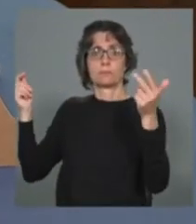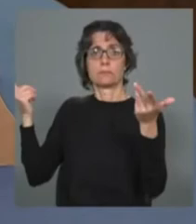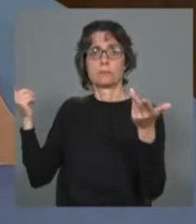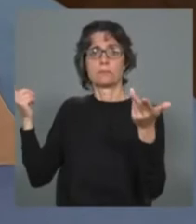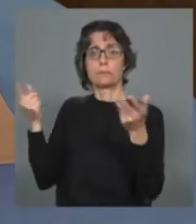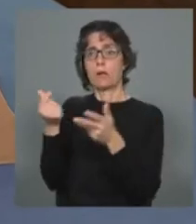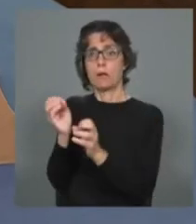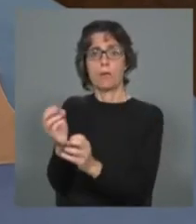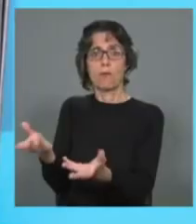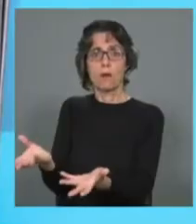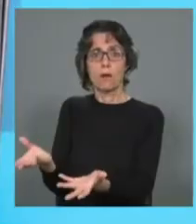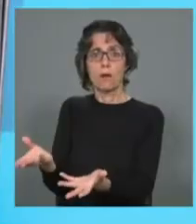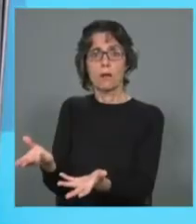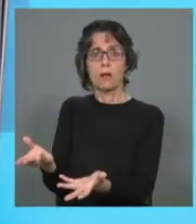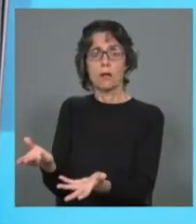esse dinheiro,